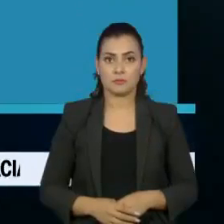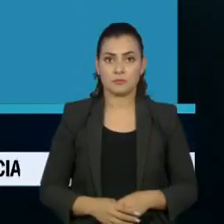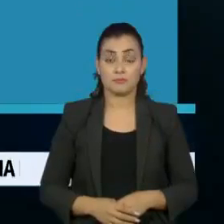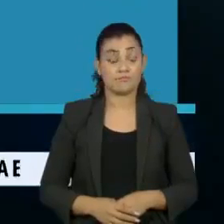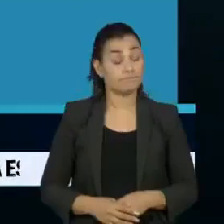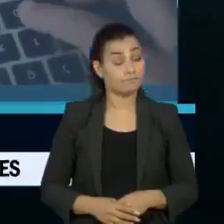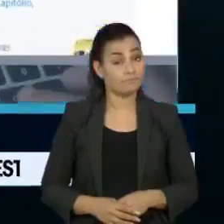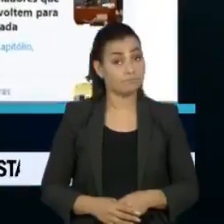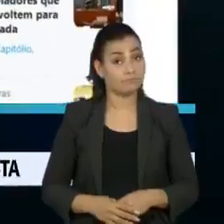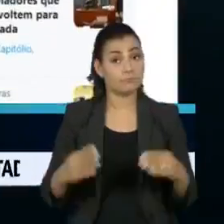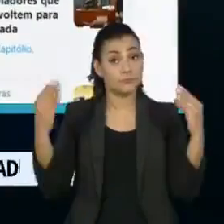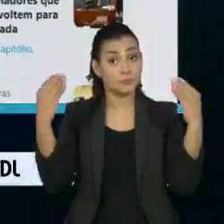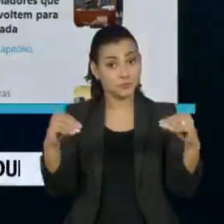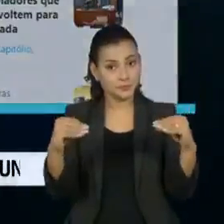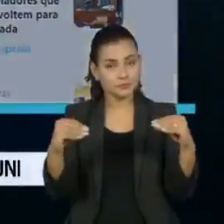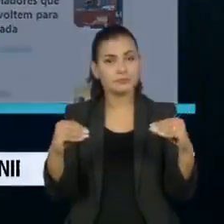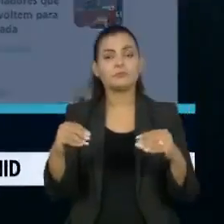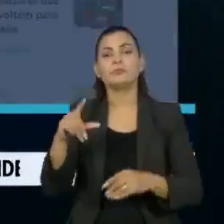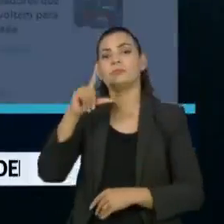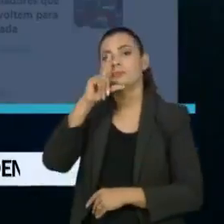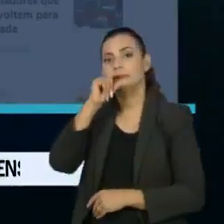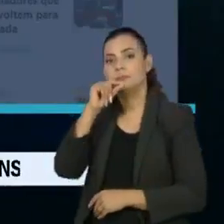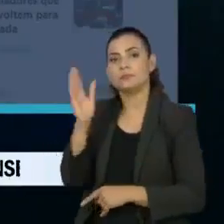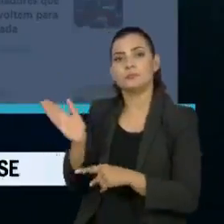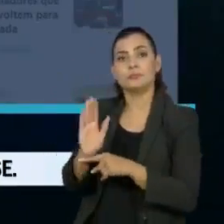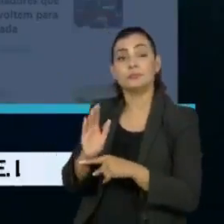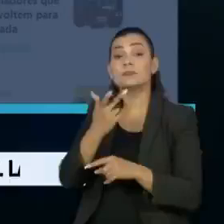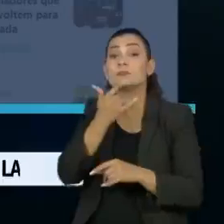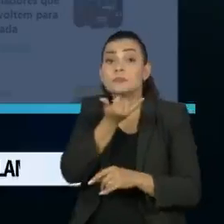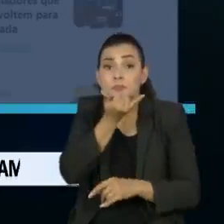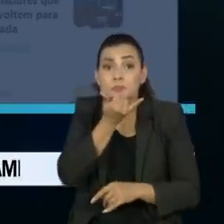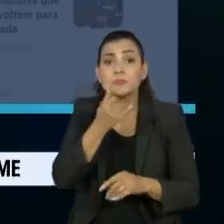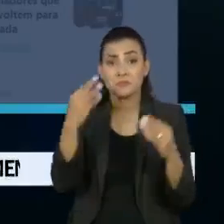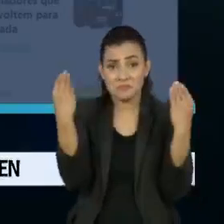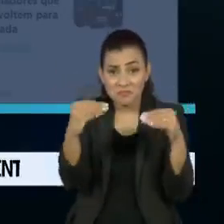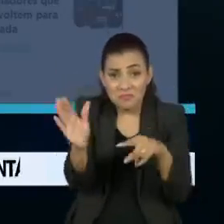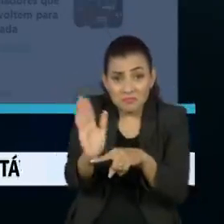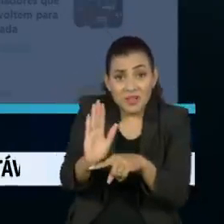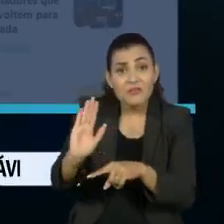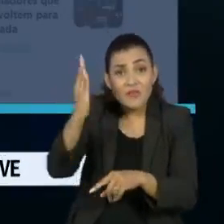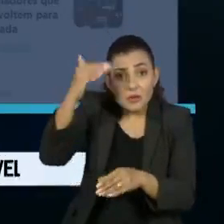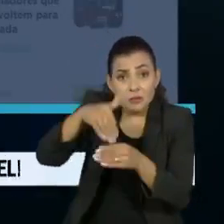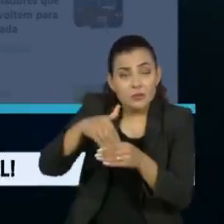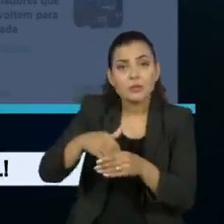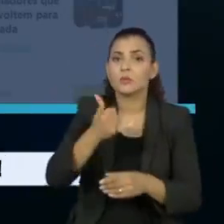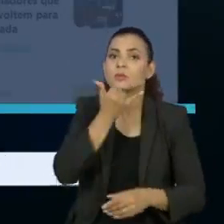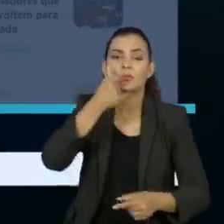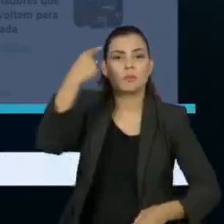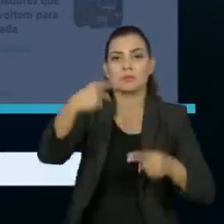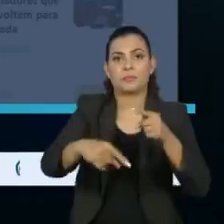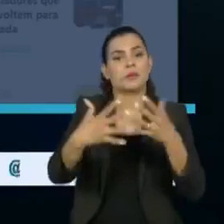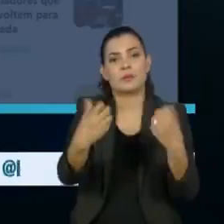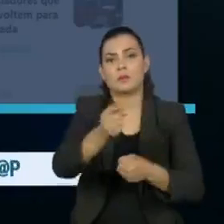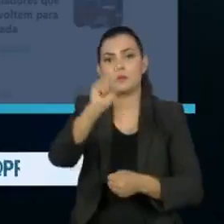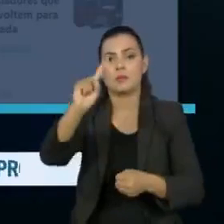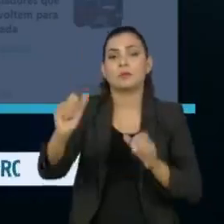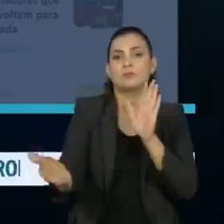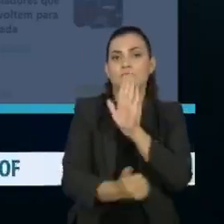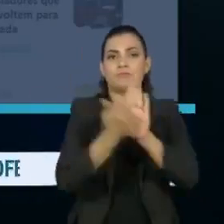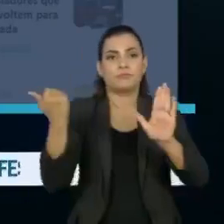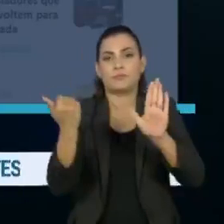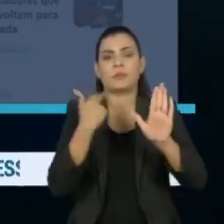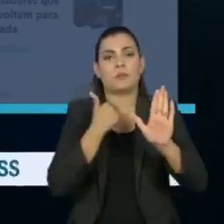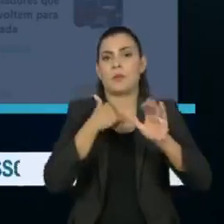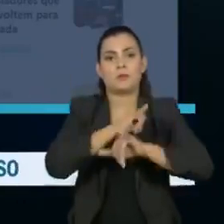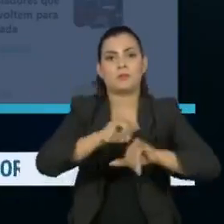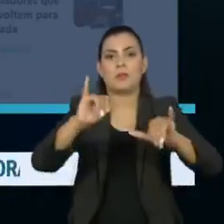Depois da publicação, o Twitter colocou o aviso. Esta alegação de fraude eleitoral é contestada e este tweet não